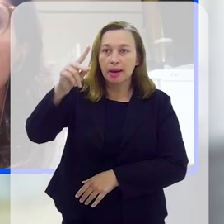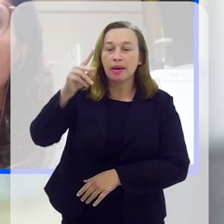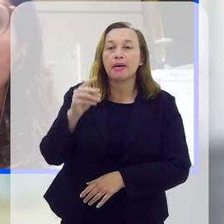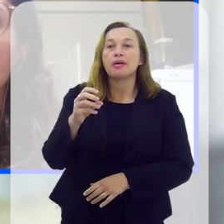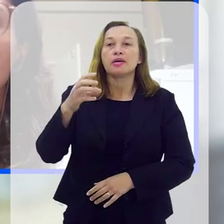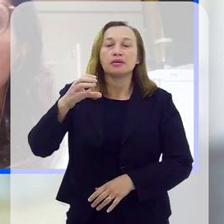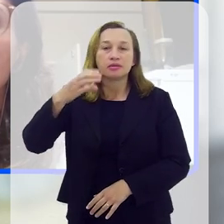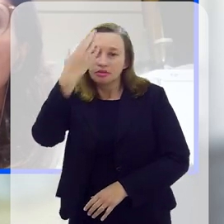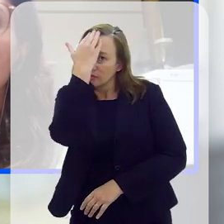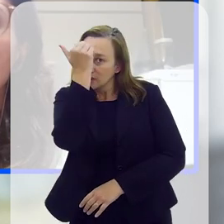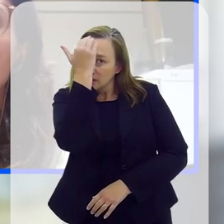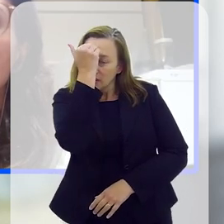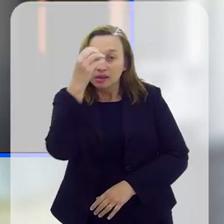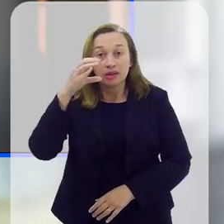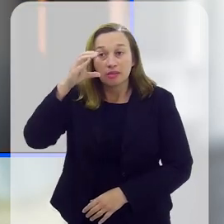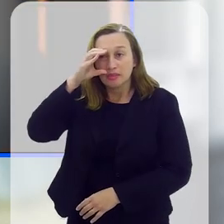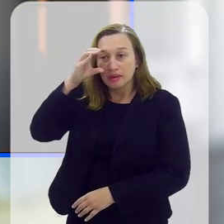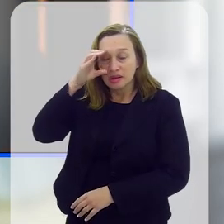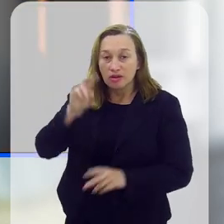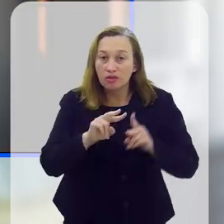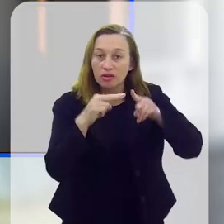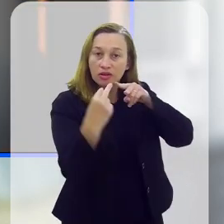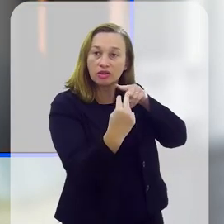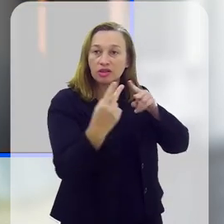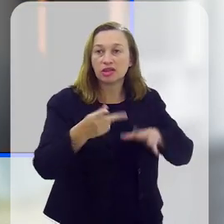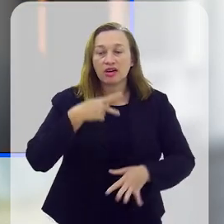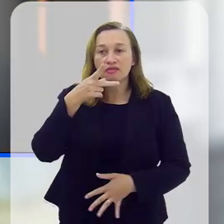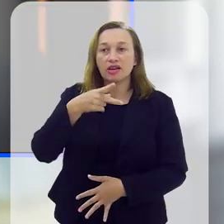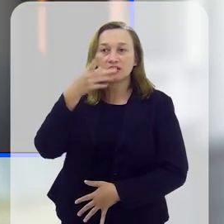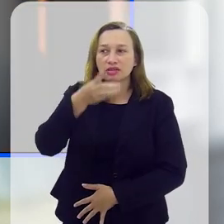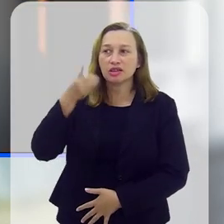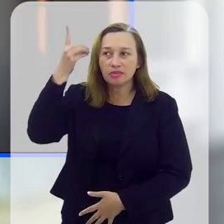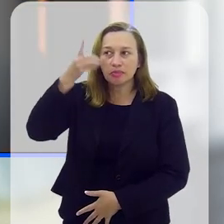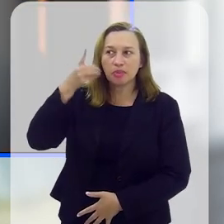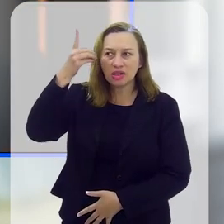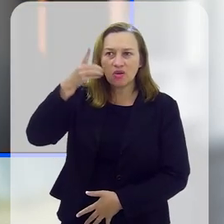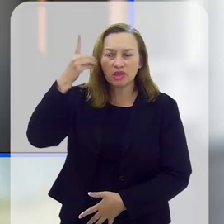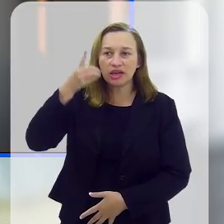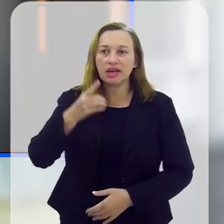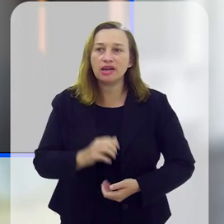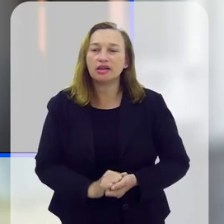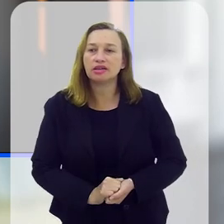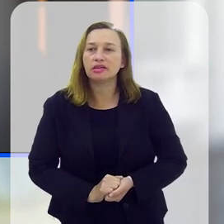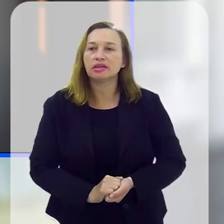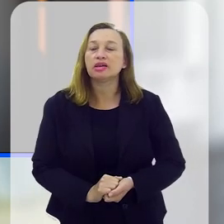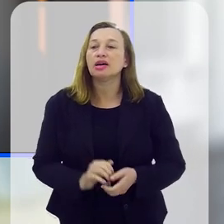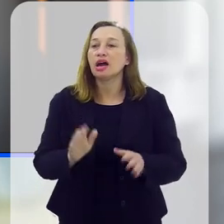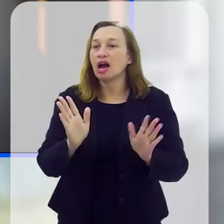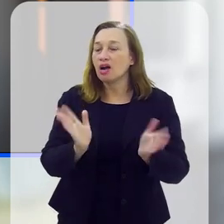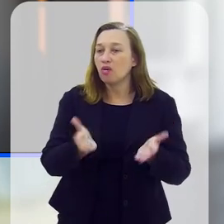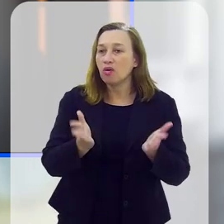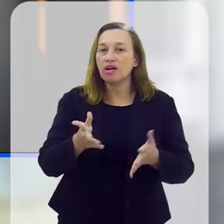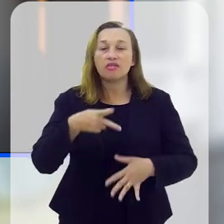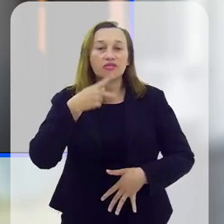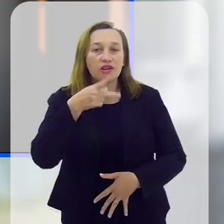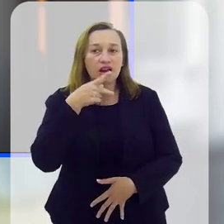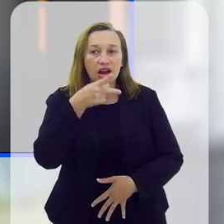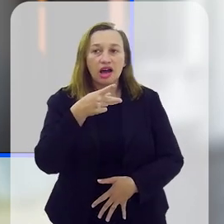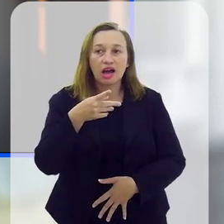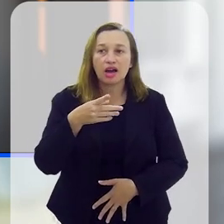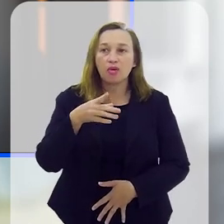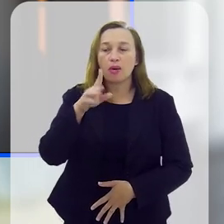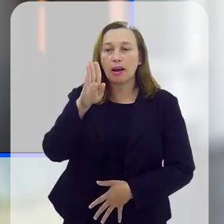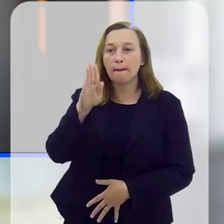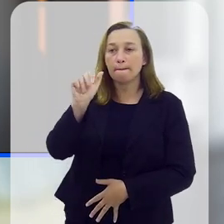da Penha Virtual. Estava falando agora há pouco com a deputada, mas eu vou puxar agora para a delegada Bárbara, dessa